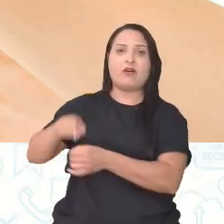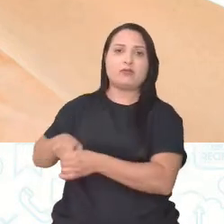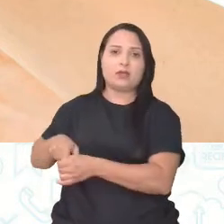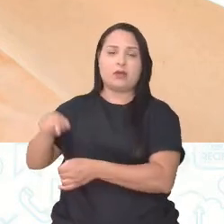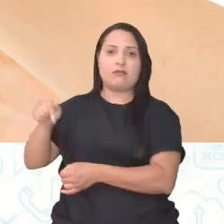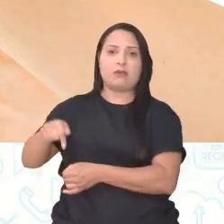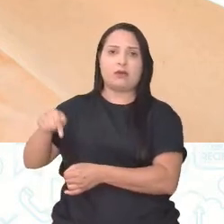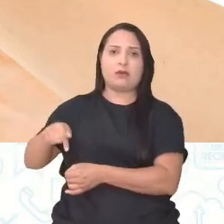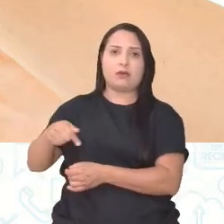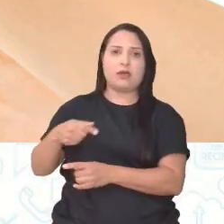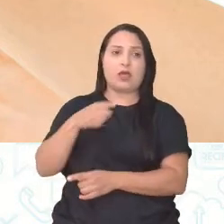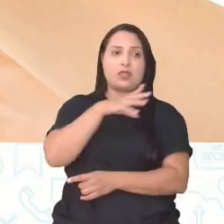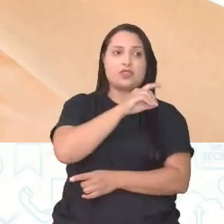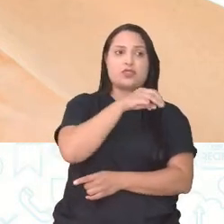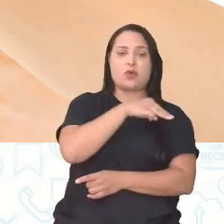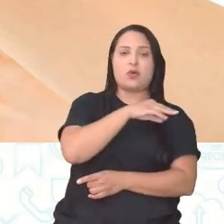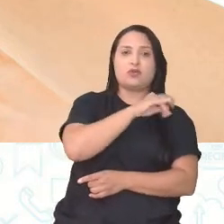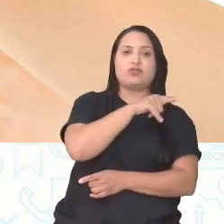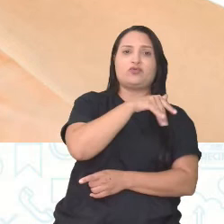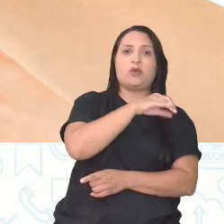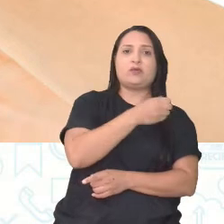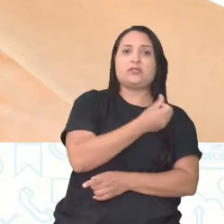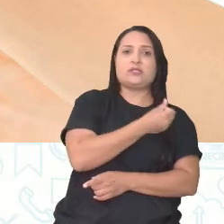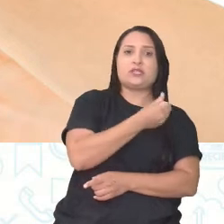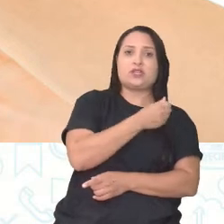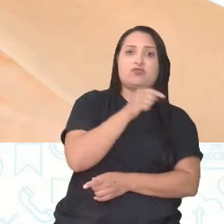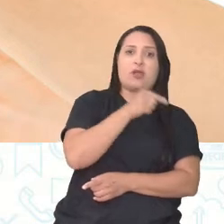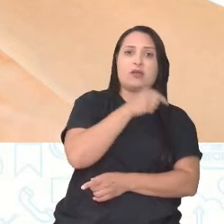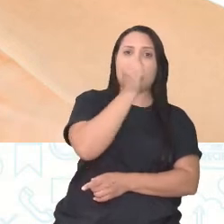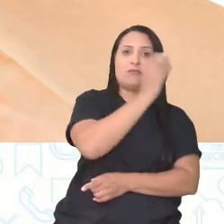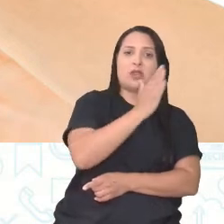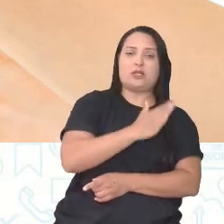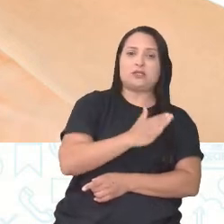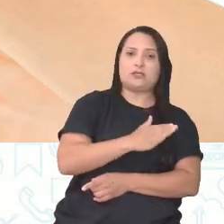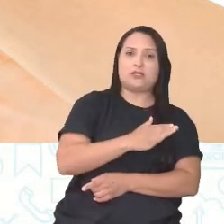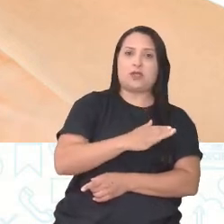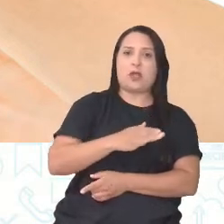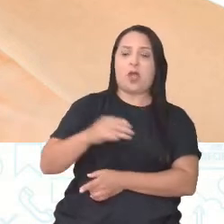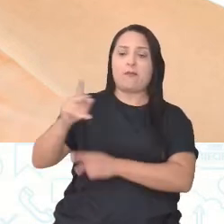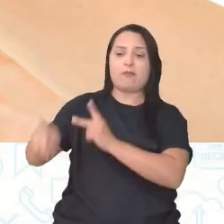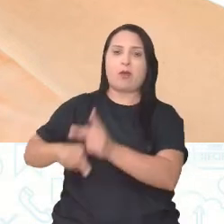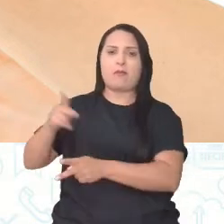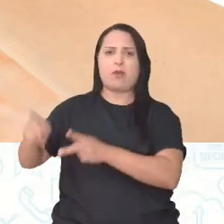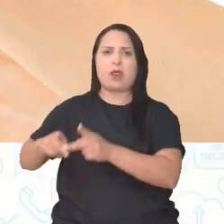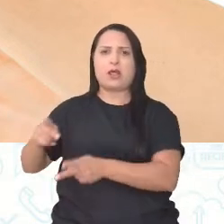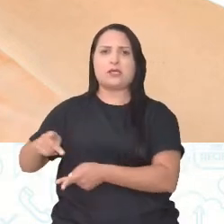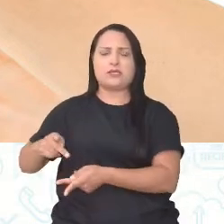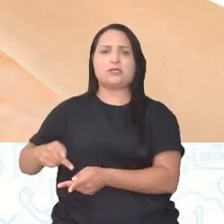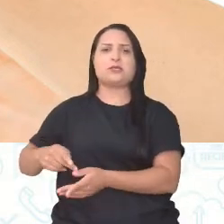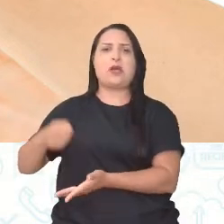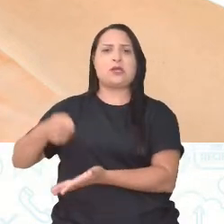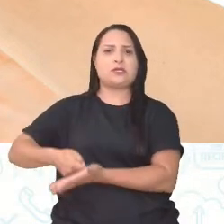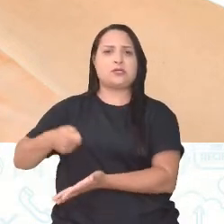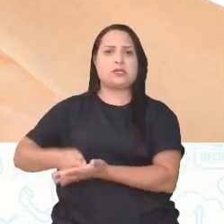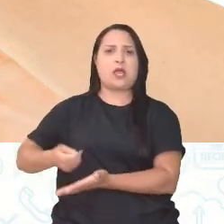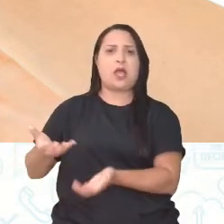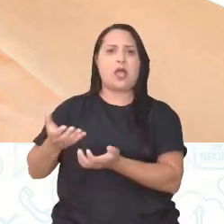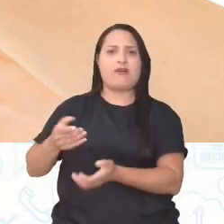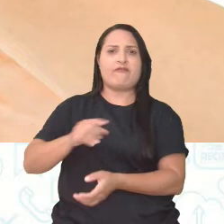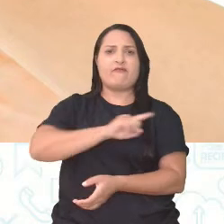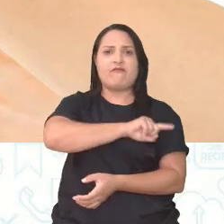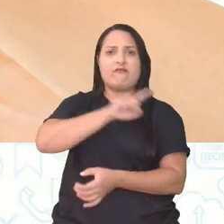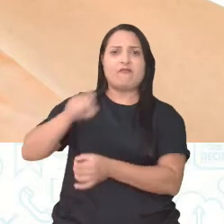Dom João VI. Então, começam as cobranças do povo lá, do pessoal, a dizer assim. Não,